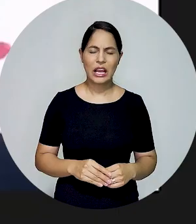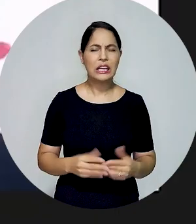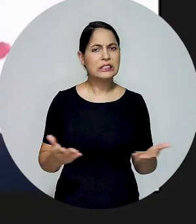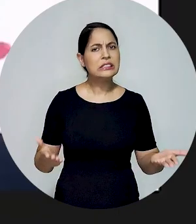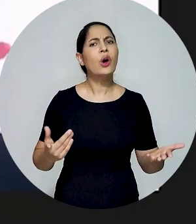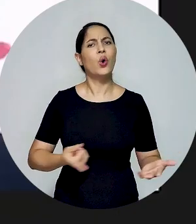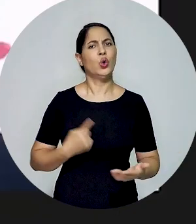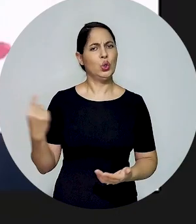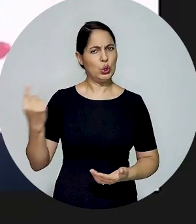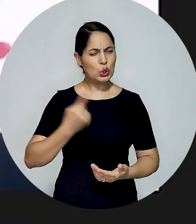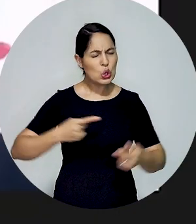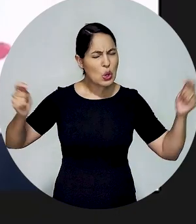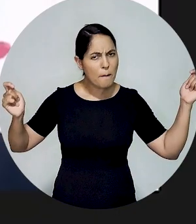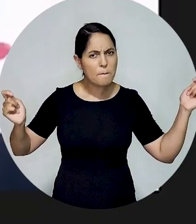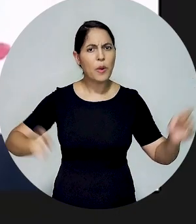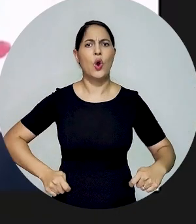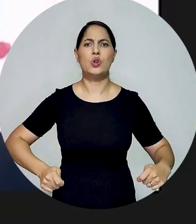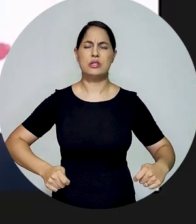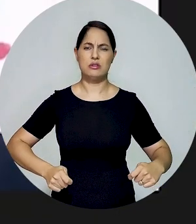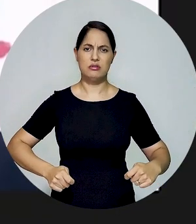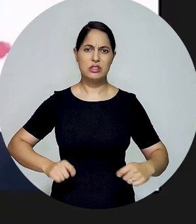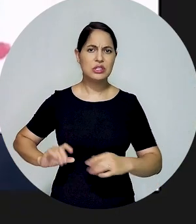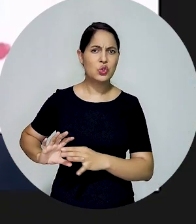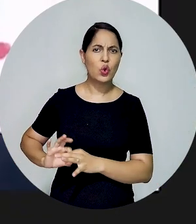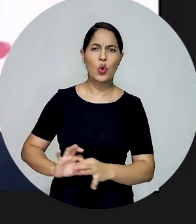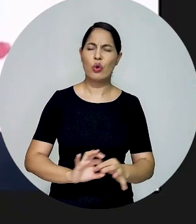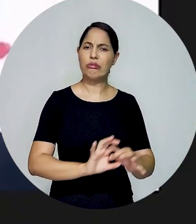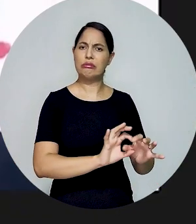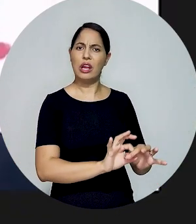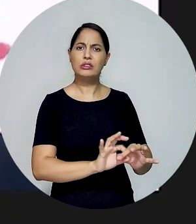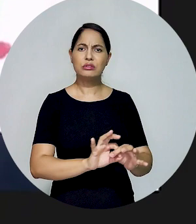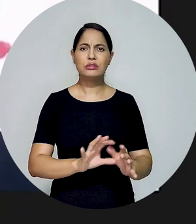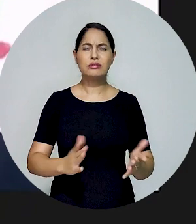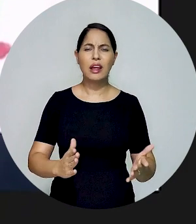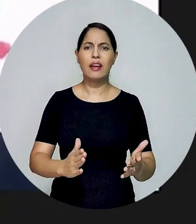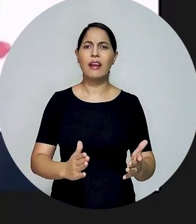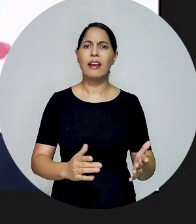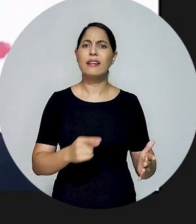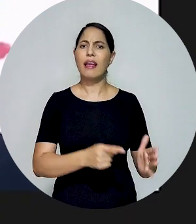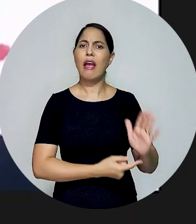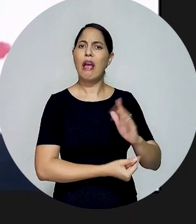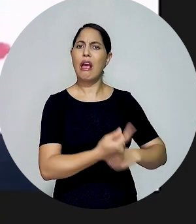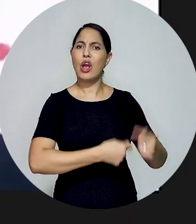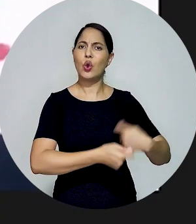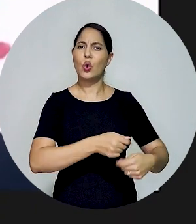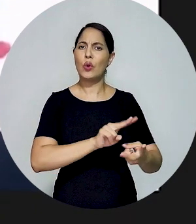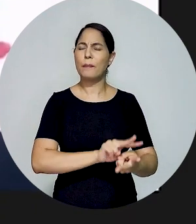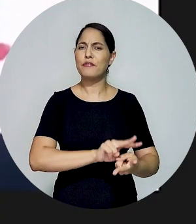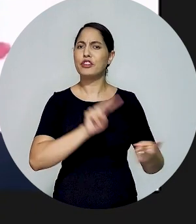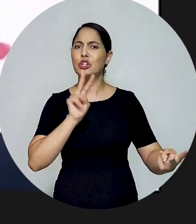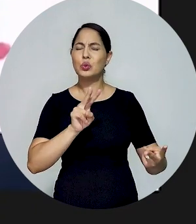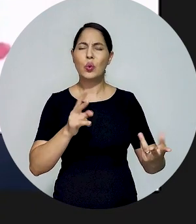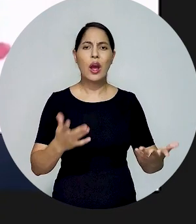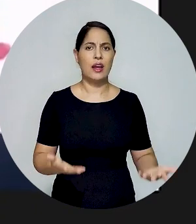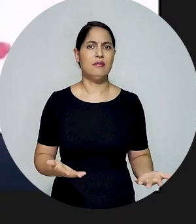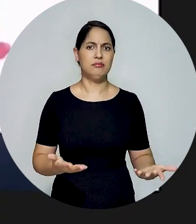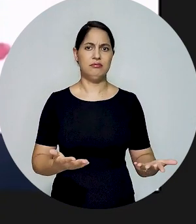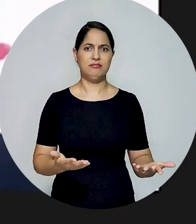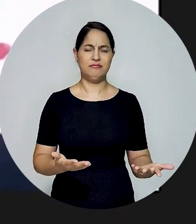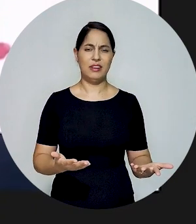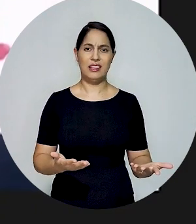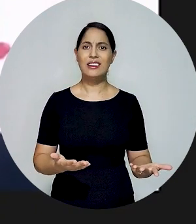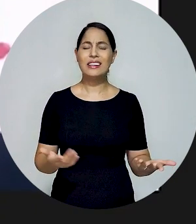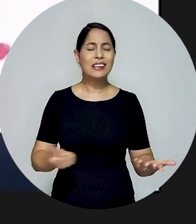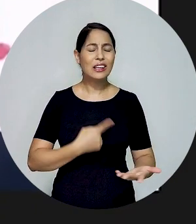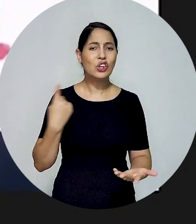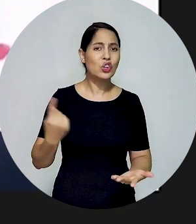E que a gente possa, de uma vez por todas, afastar e desmistificar a criptoeconomia, que ao contrário do que muitos